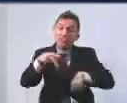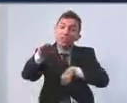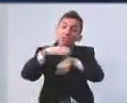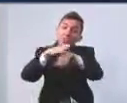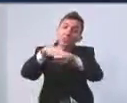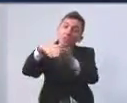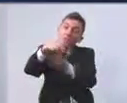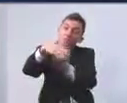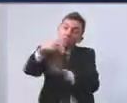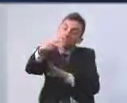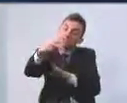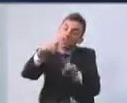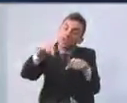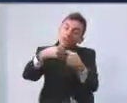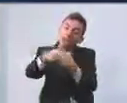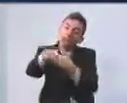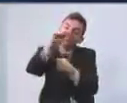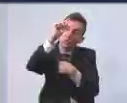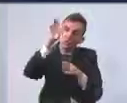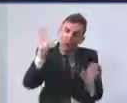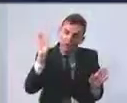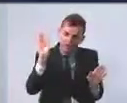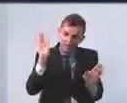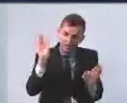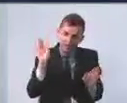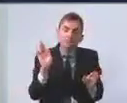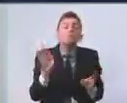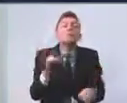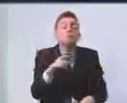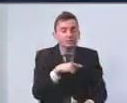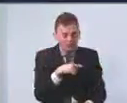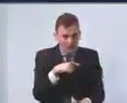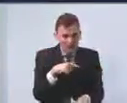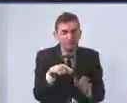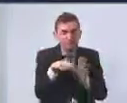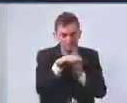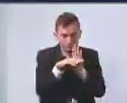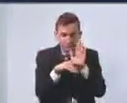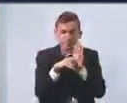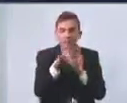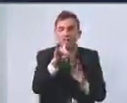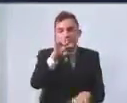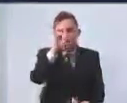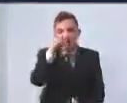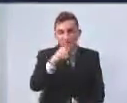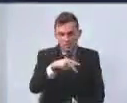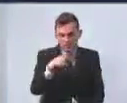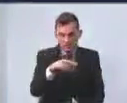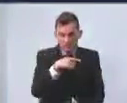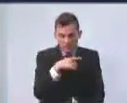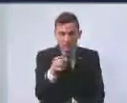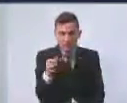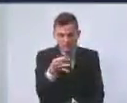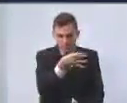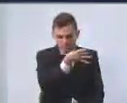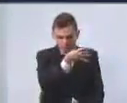uma discussão pelo Conselho. E, inclusive, está isso estabelecido em lei, regulamento